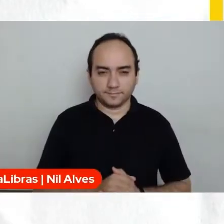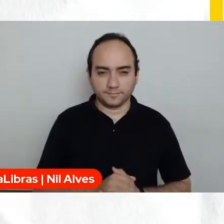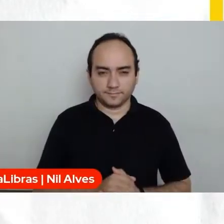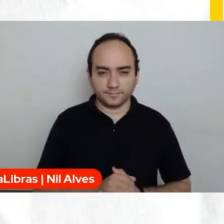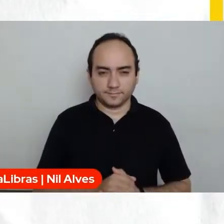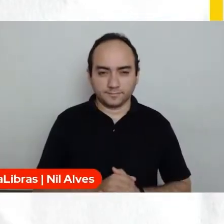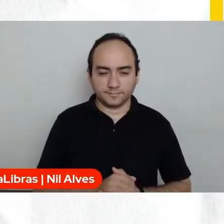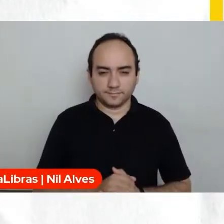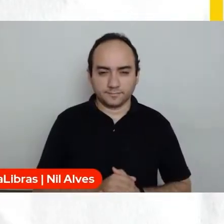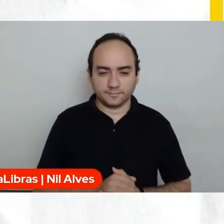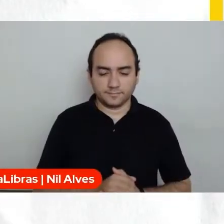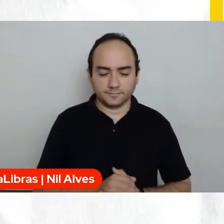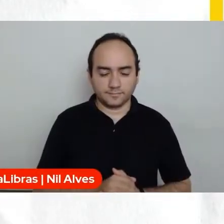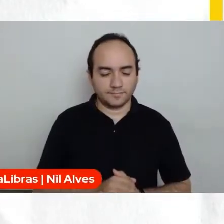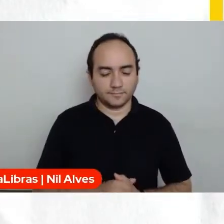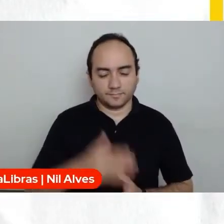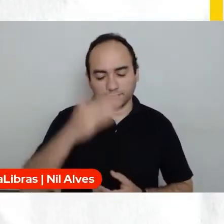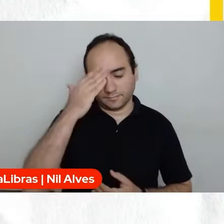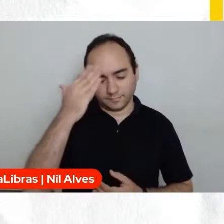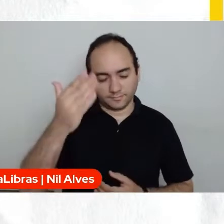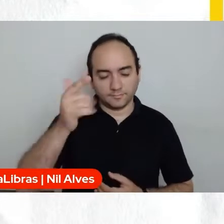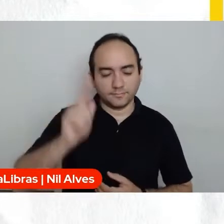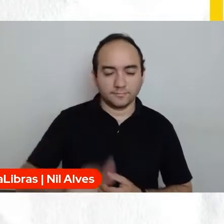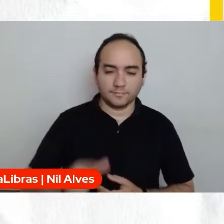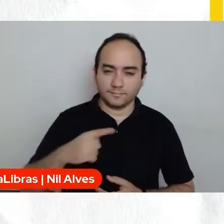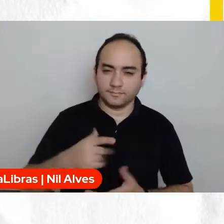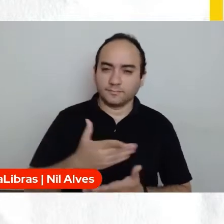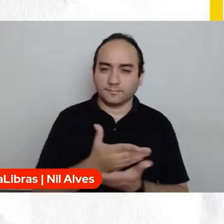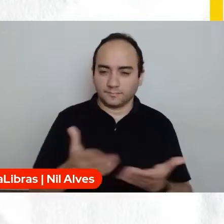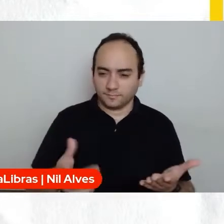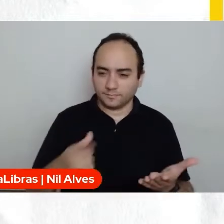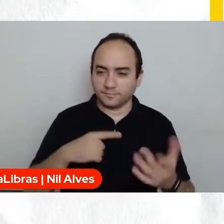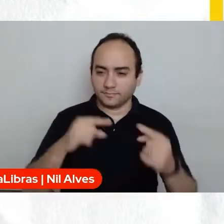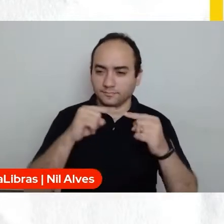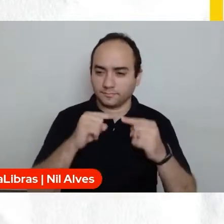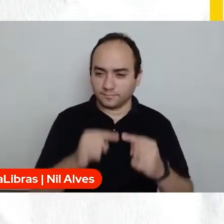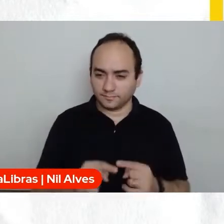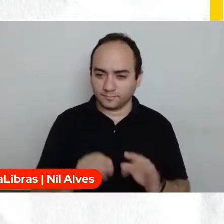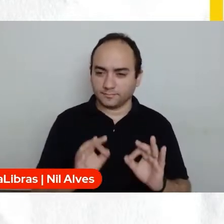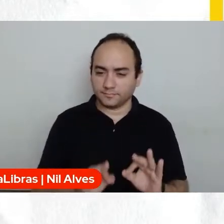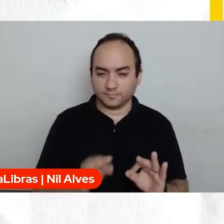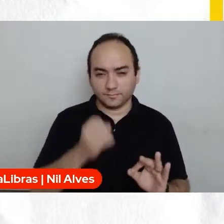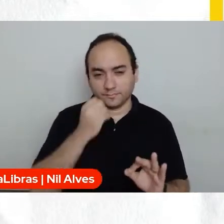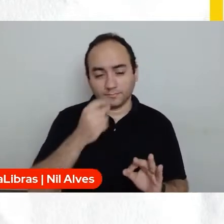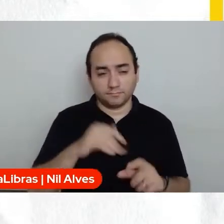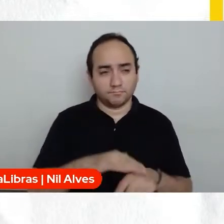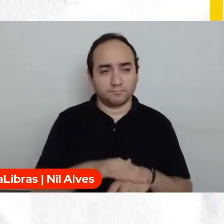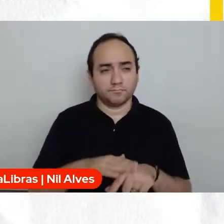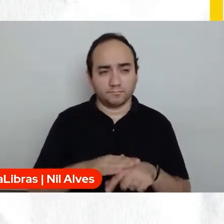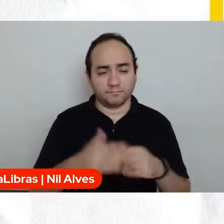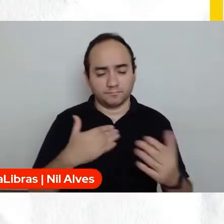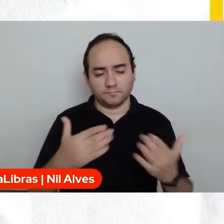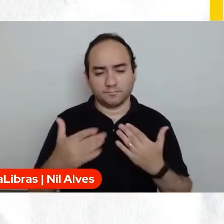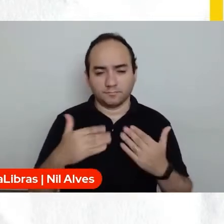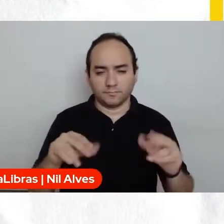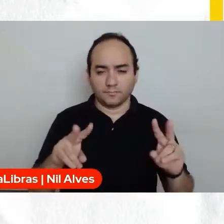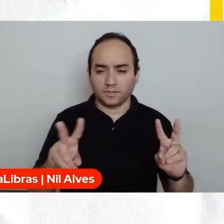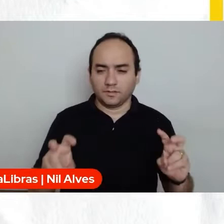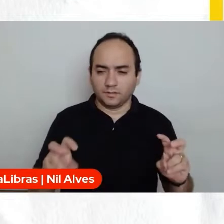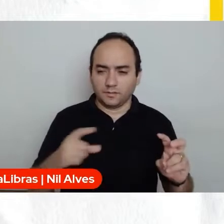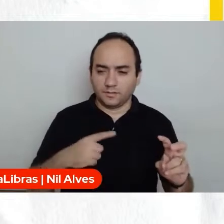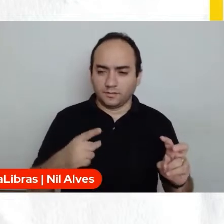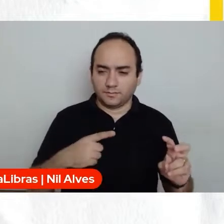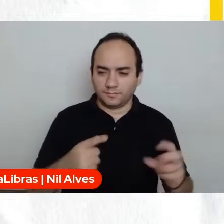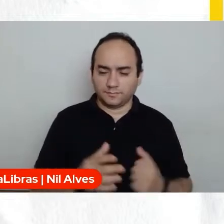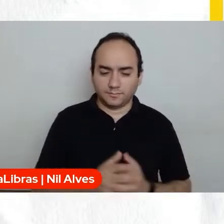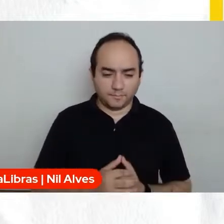uma vez, obrigada pela oportunidade. Vamos conversar, vamos falar um pouco. E, respondendo a